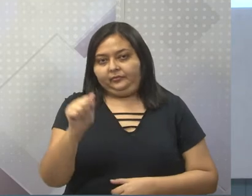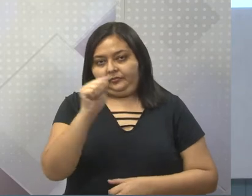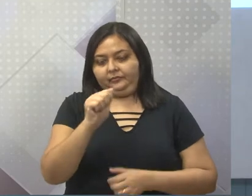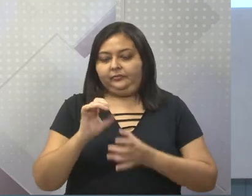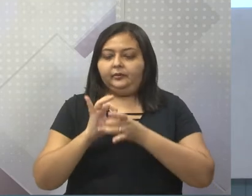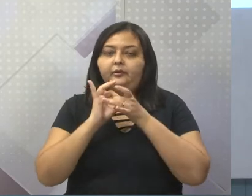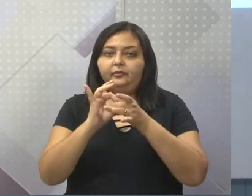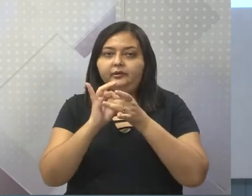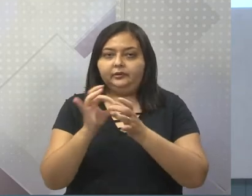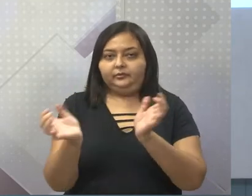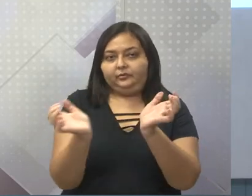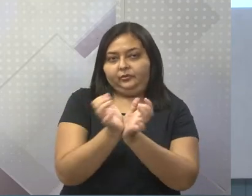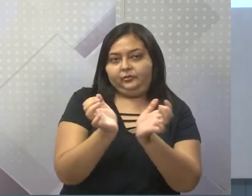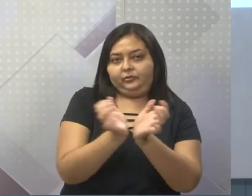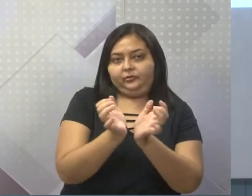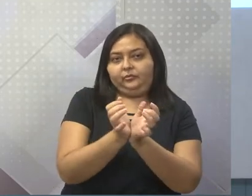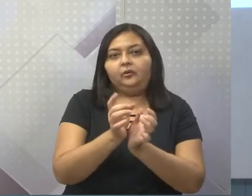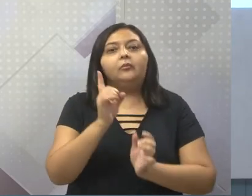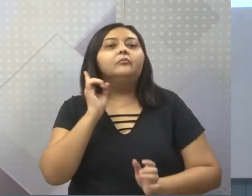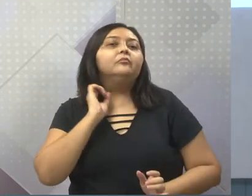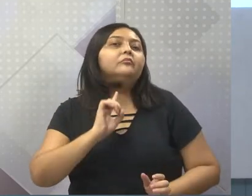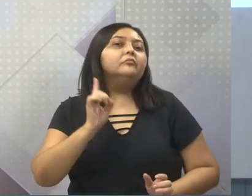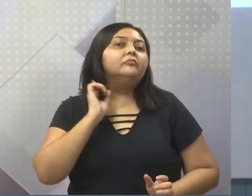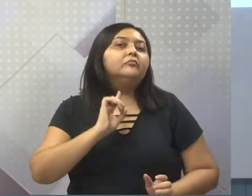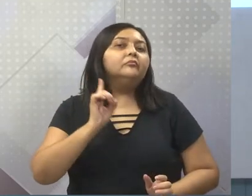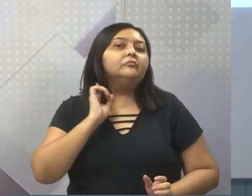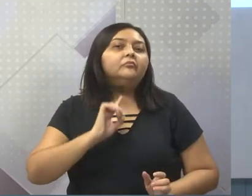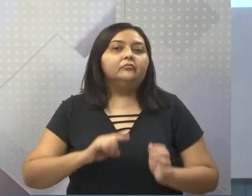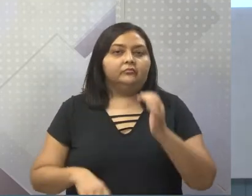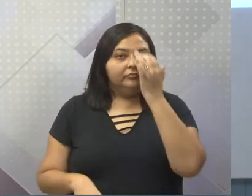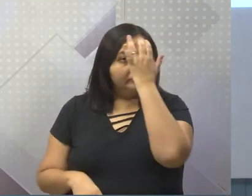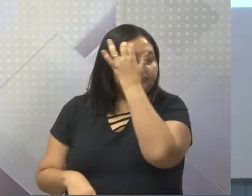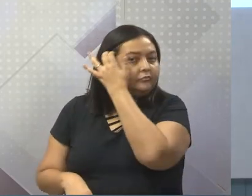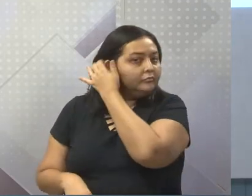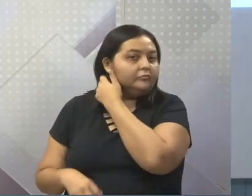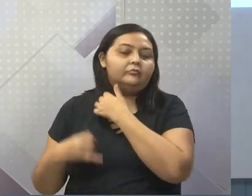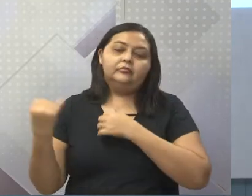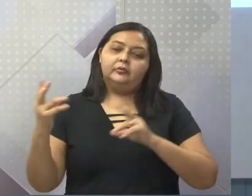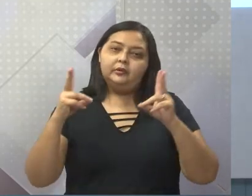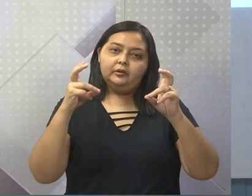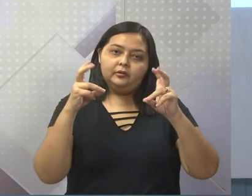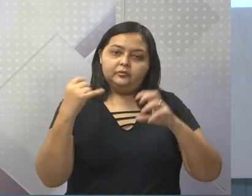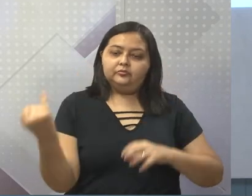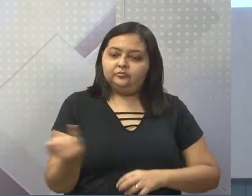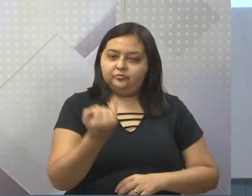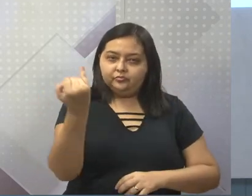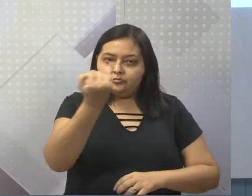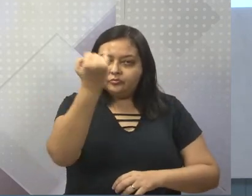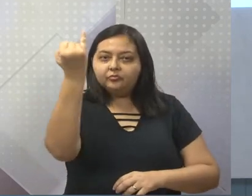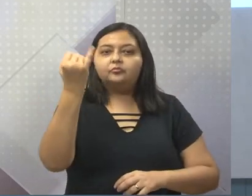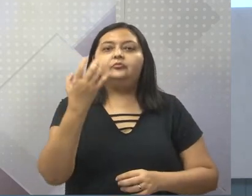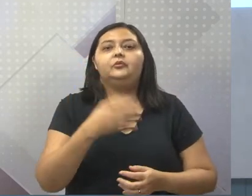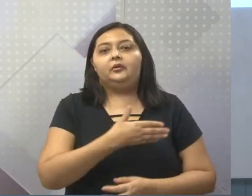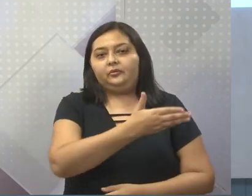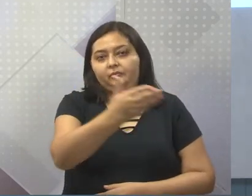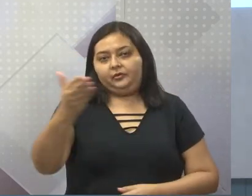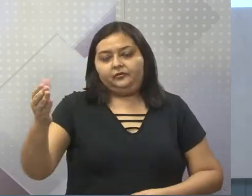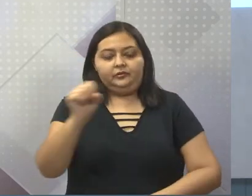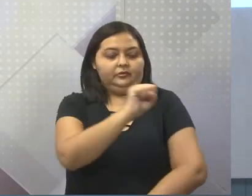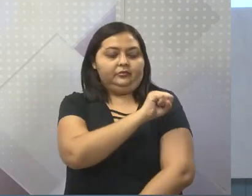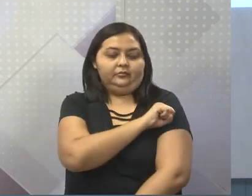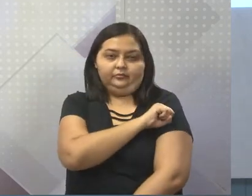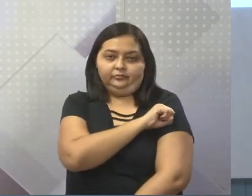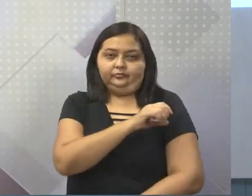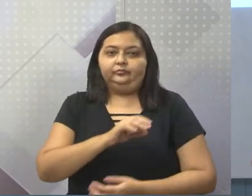Hoje a gente vai trabalhar sobre esse assunto, que é um assunto bem interessante, muito importante para vocês aí do oitavo